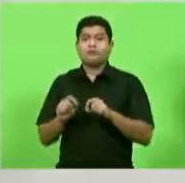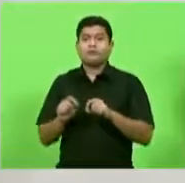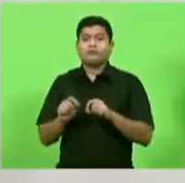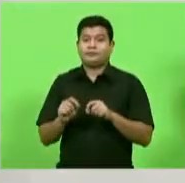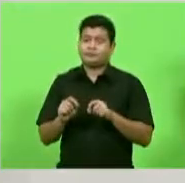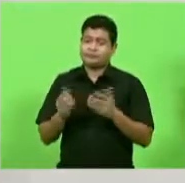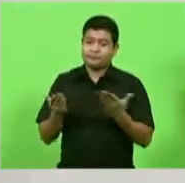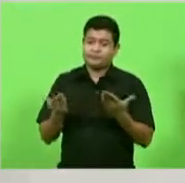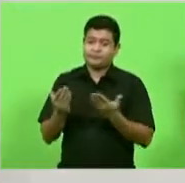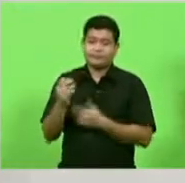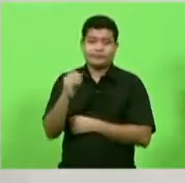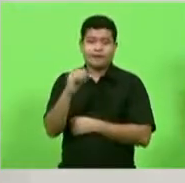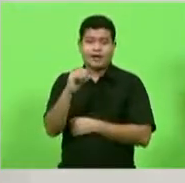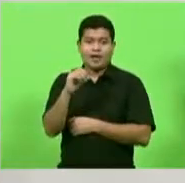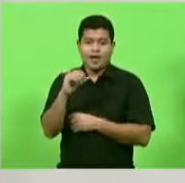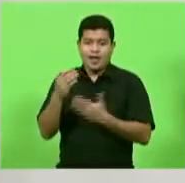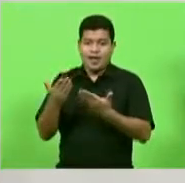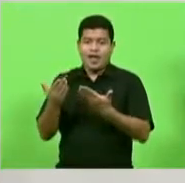que não funciona muito.